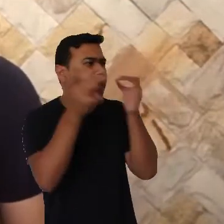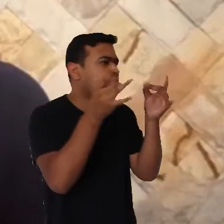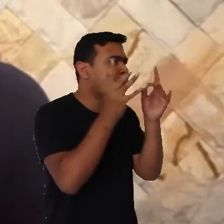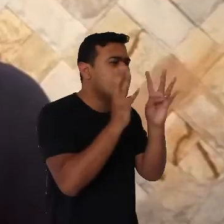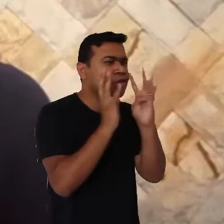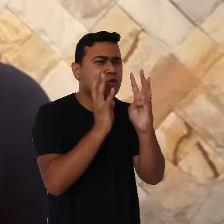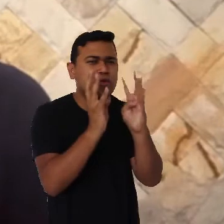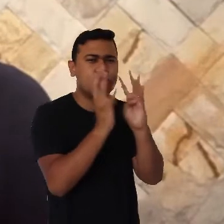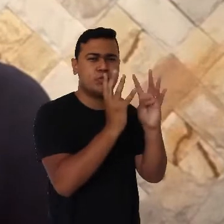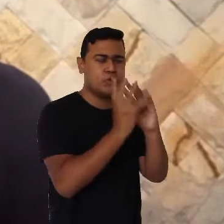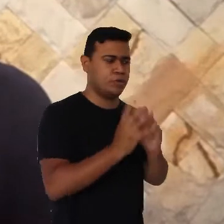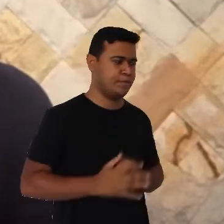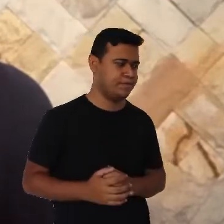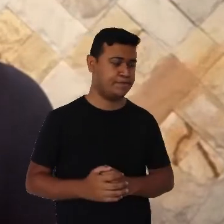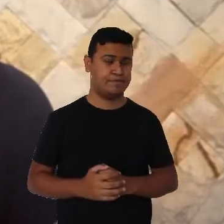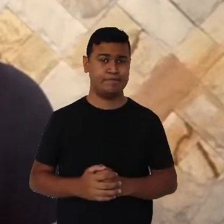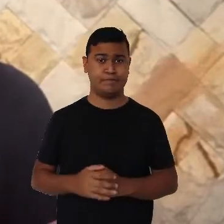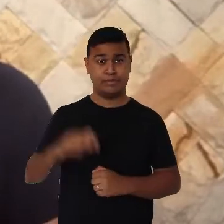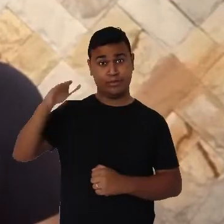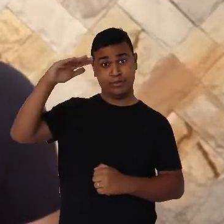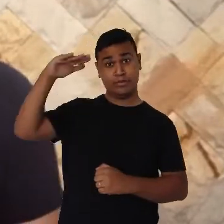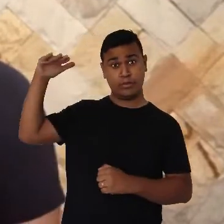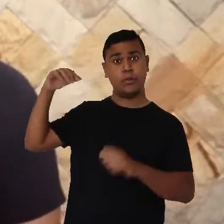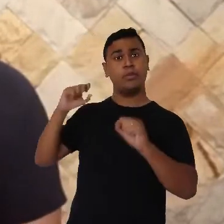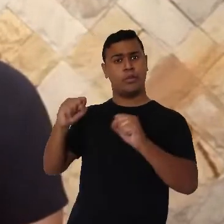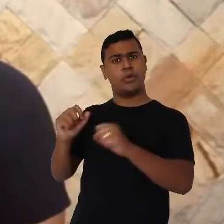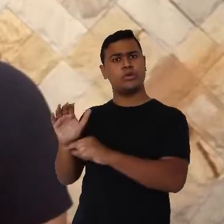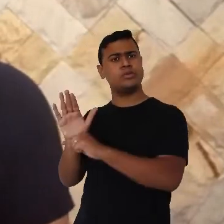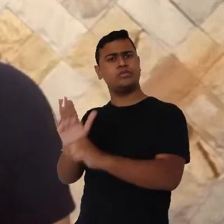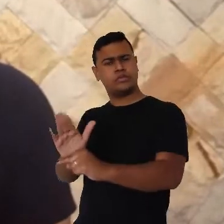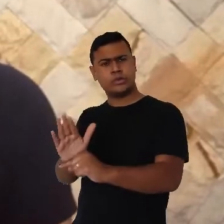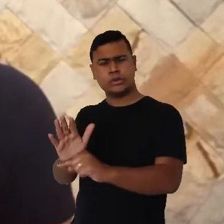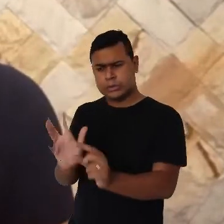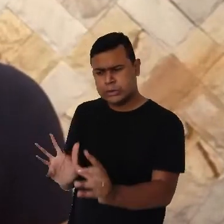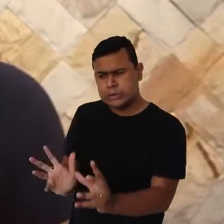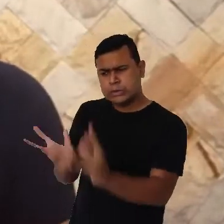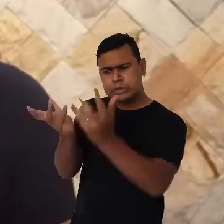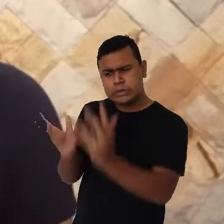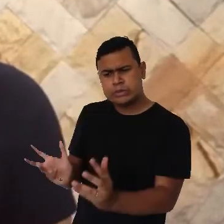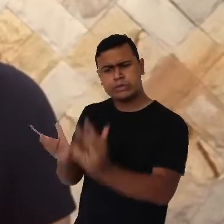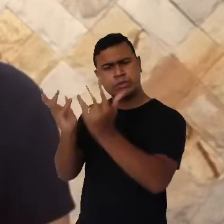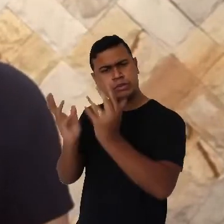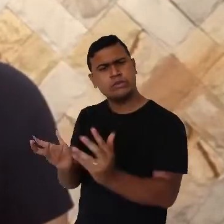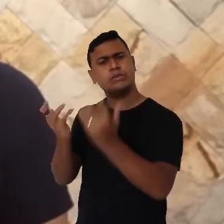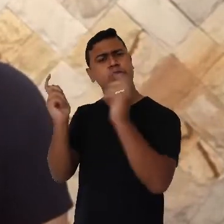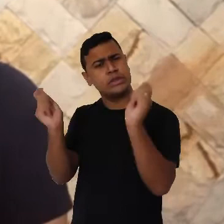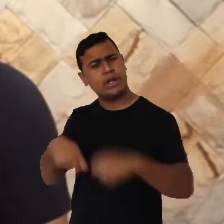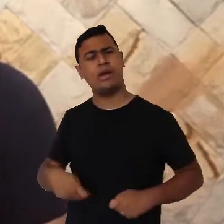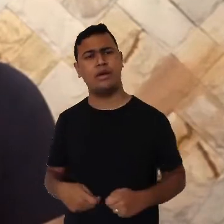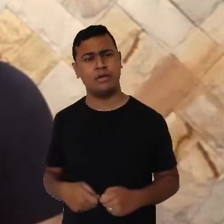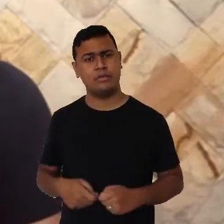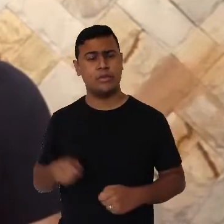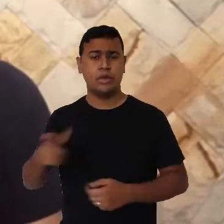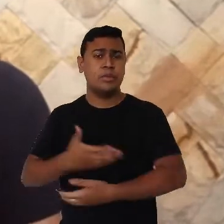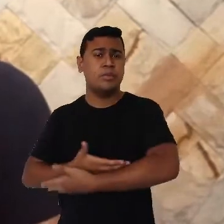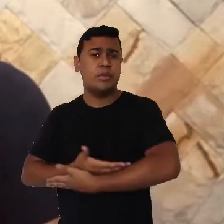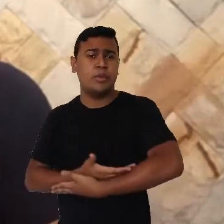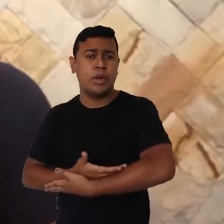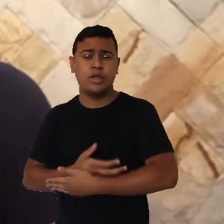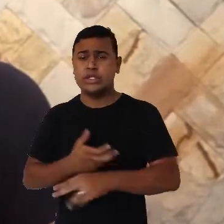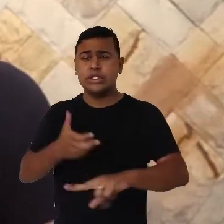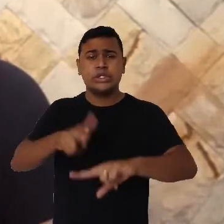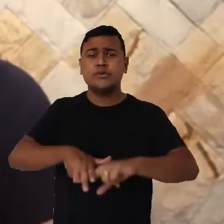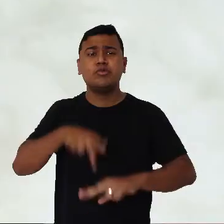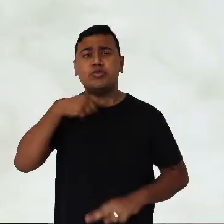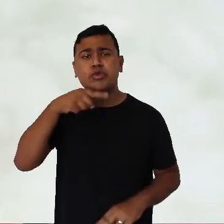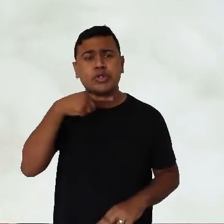volta. Os adultos podem ajudar na estimulação dessas capacidades motoras, mesmo quando o bebê ainda não é capaz de sentar,